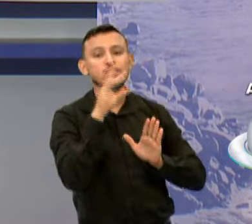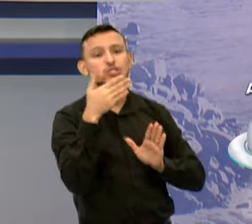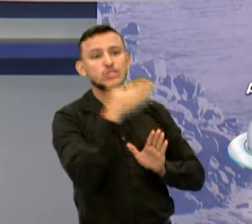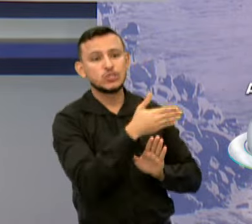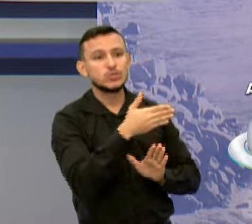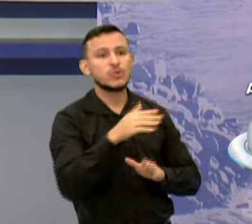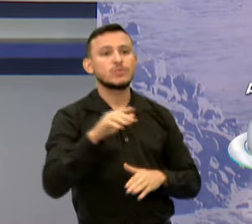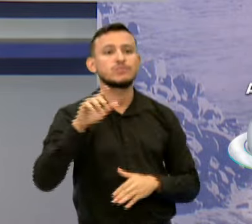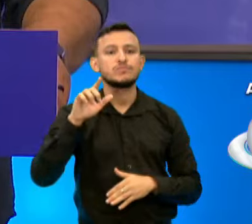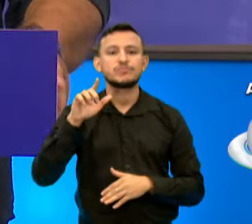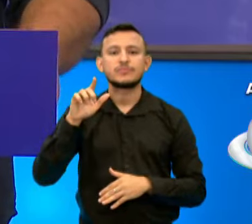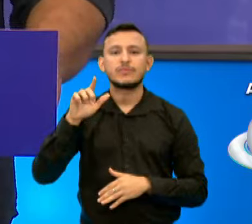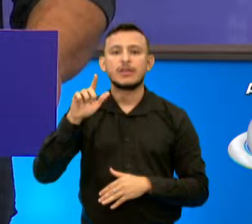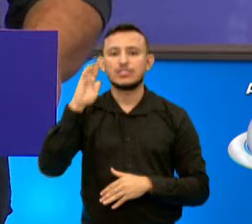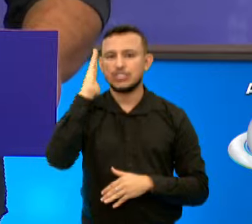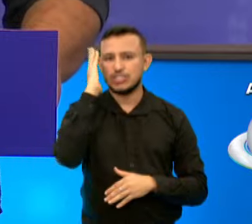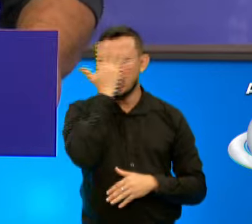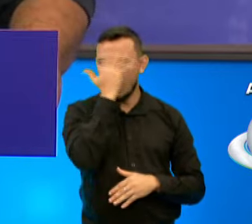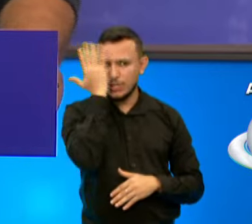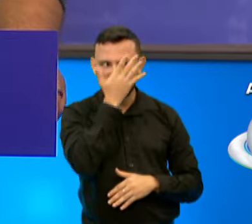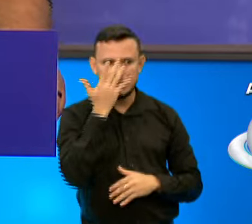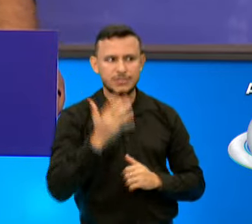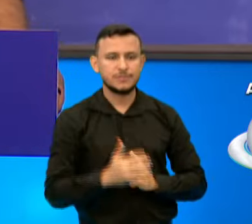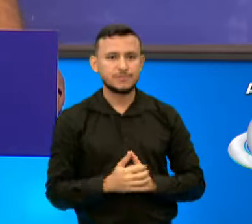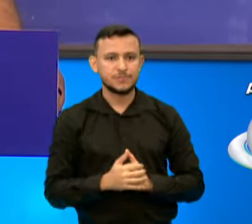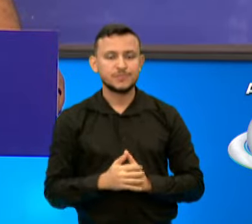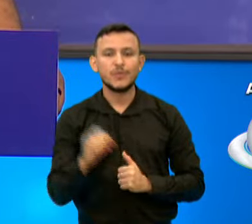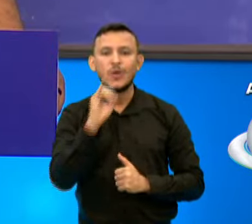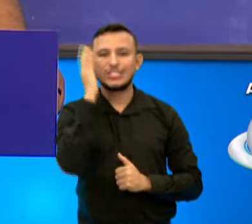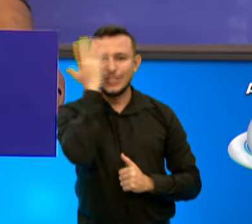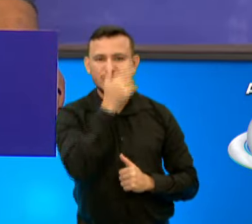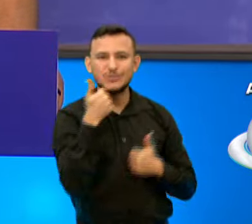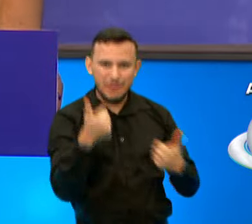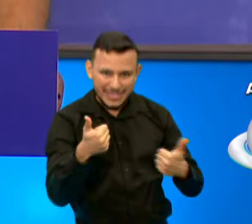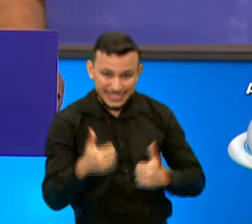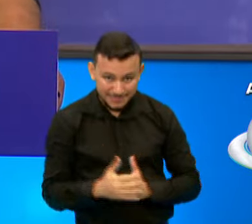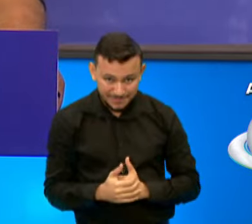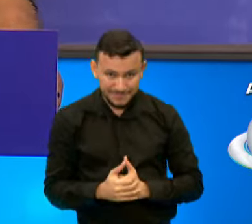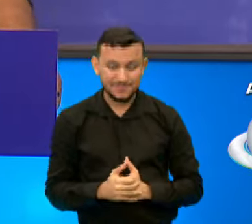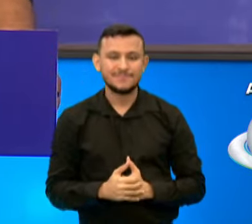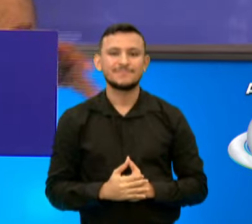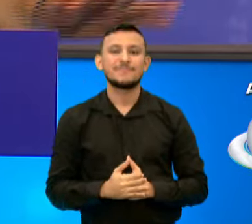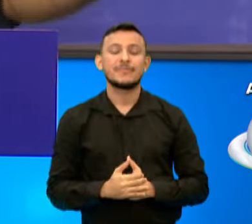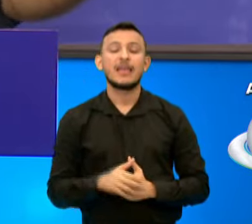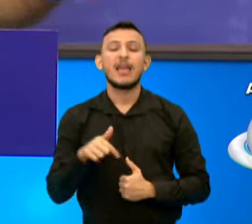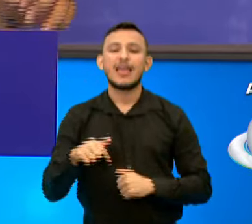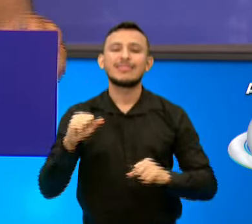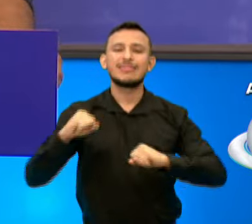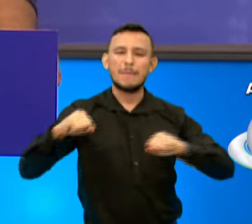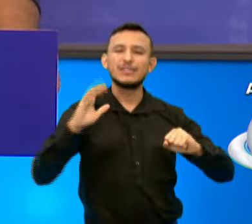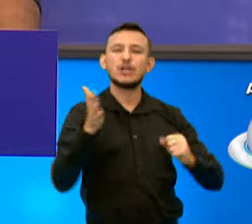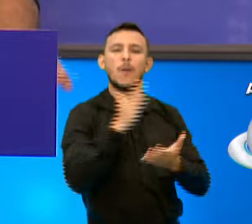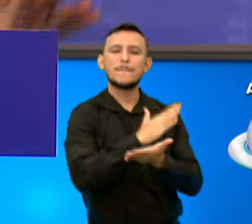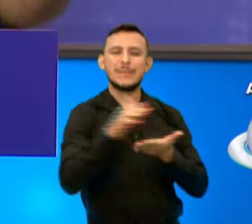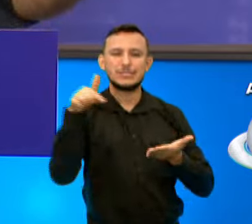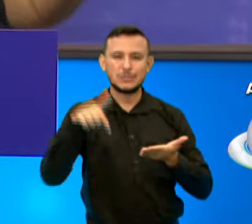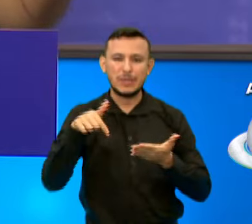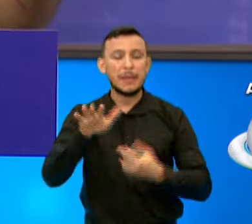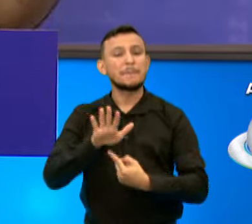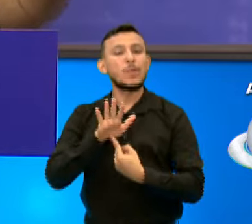para o candidato Jorge Lima. Ok. Ô Jorge, tudo bem? Olha só, esse debate já começou